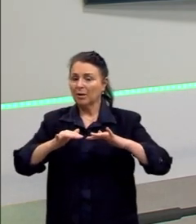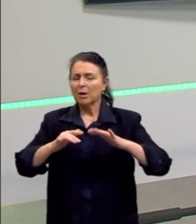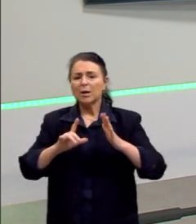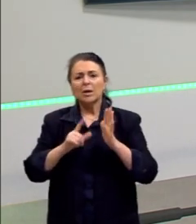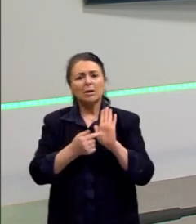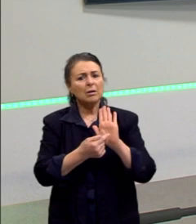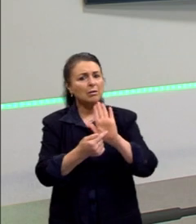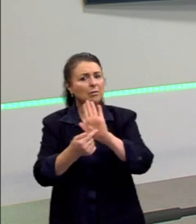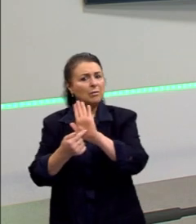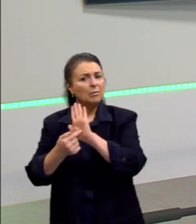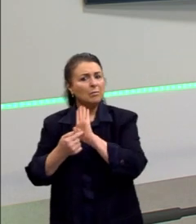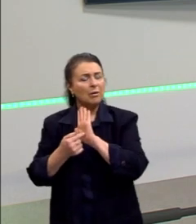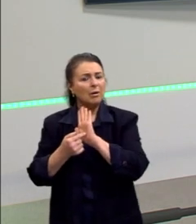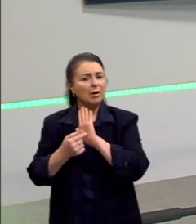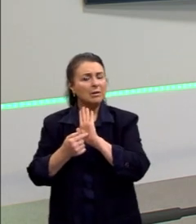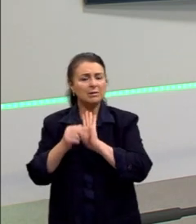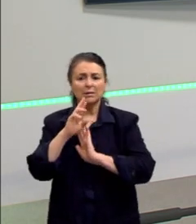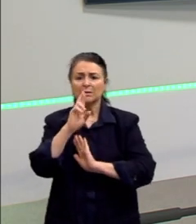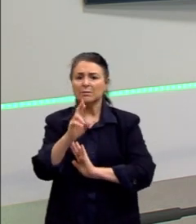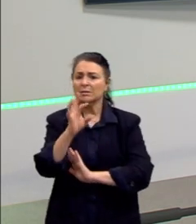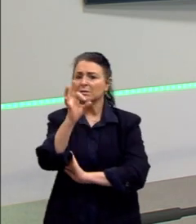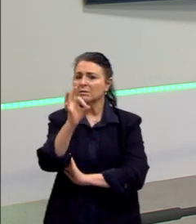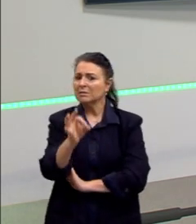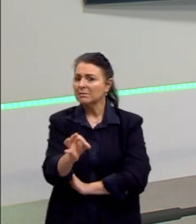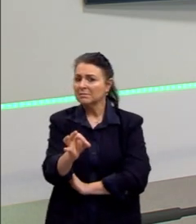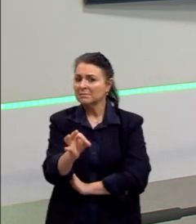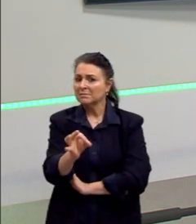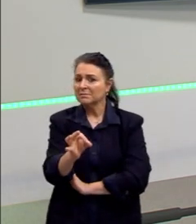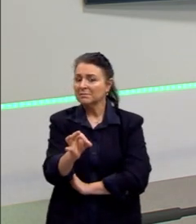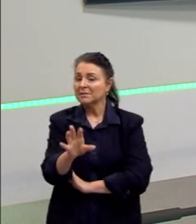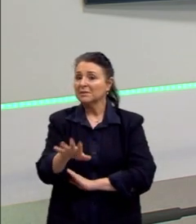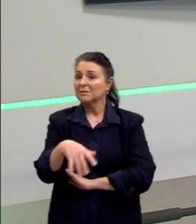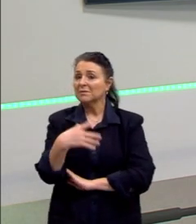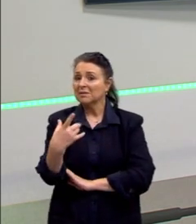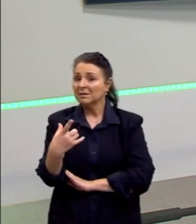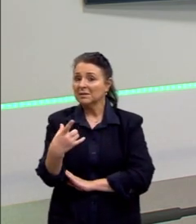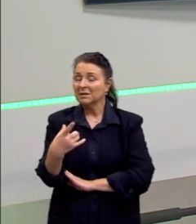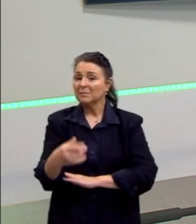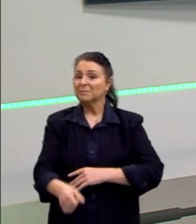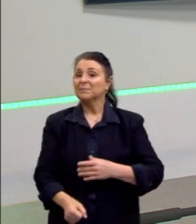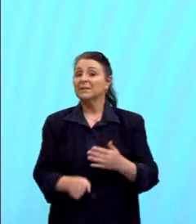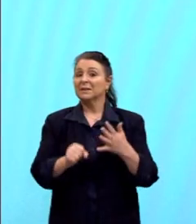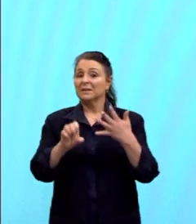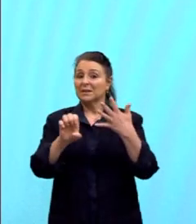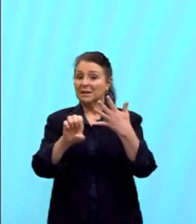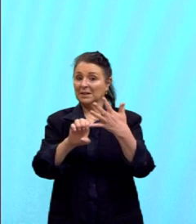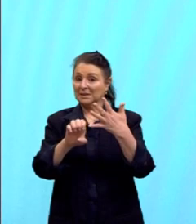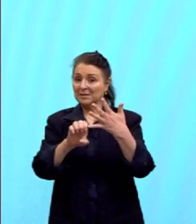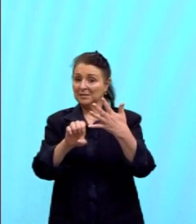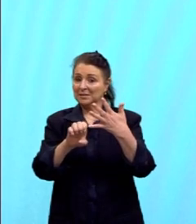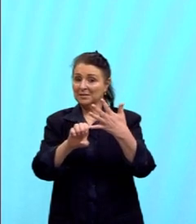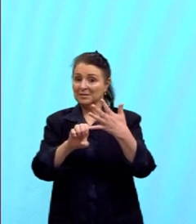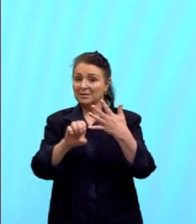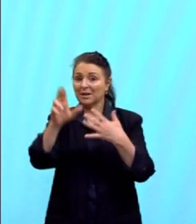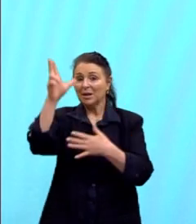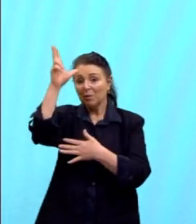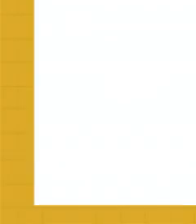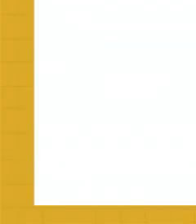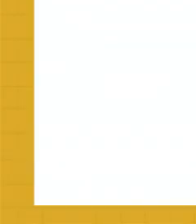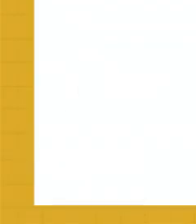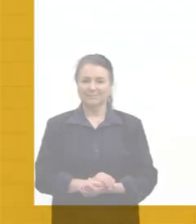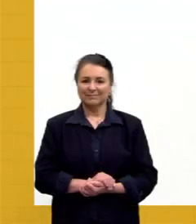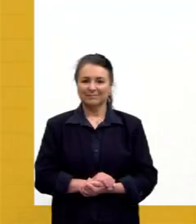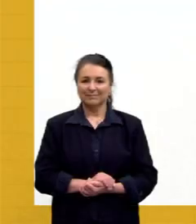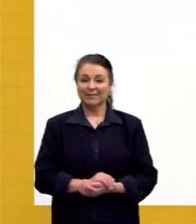revela a alternativa correta, que é a letra E, dadaísmo.